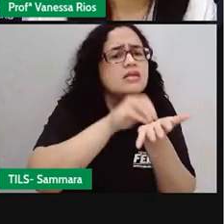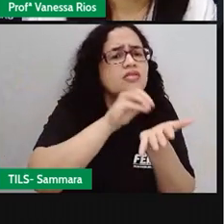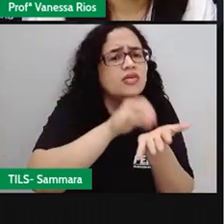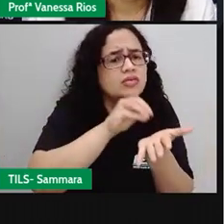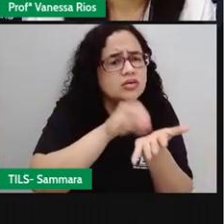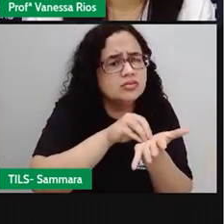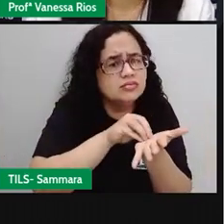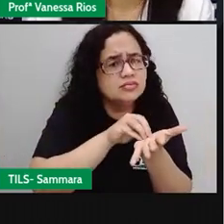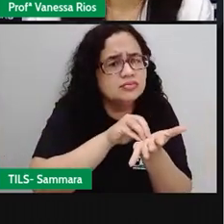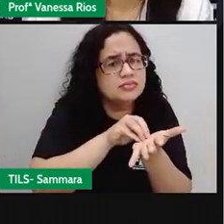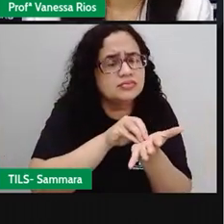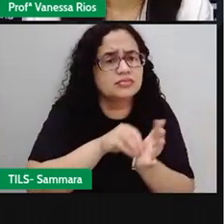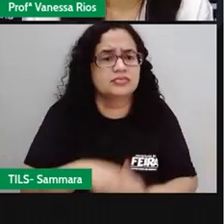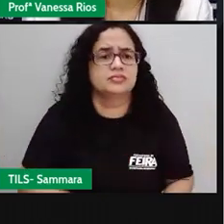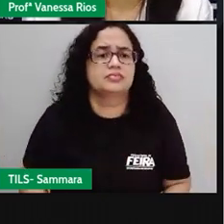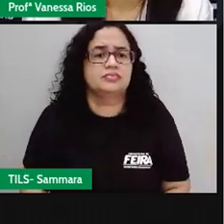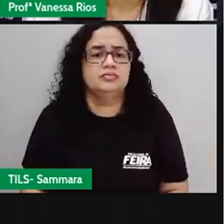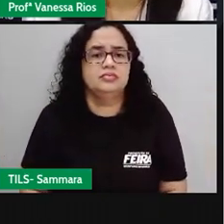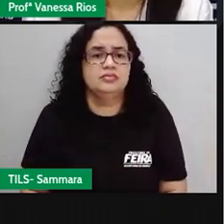que está faltando?